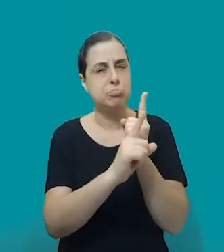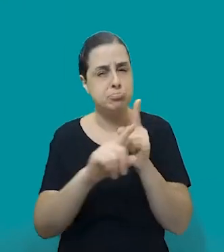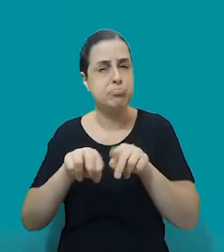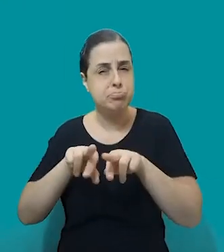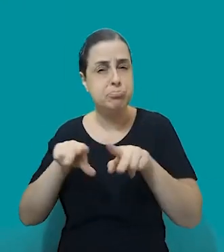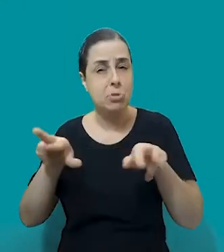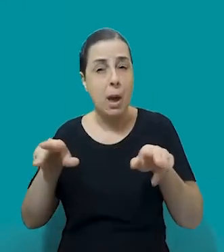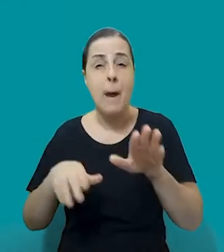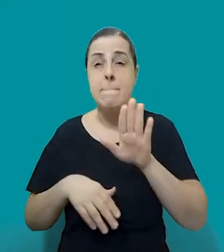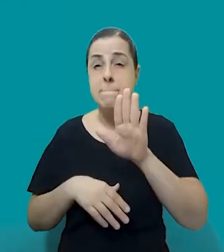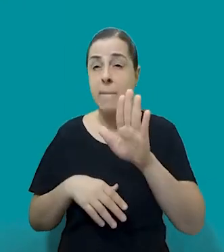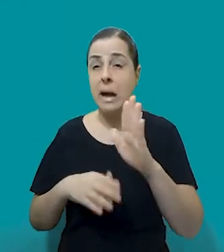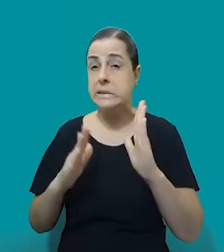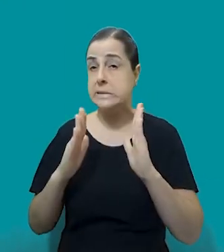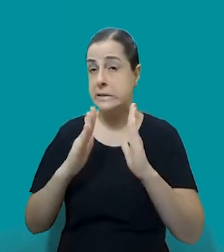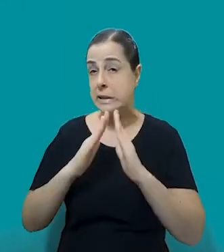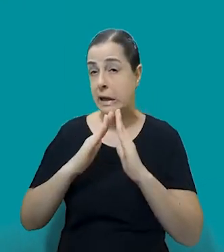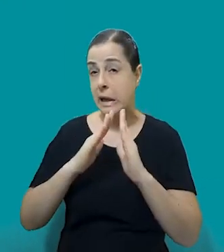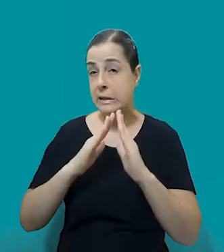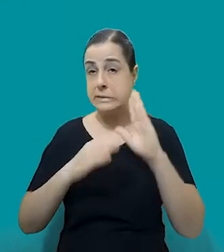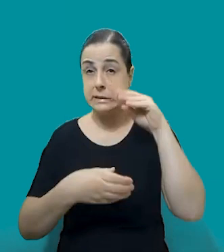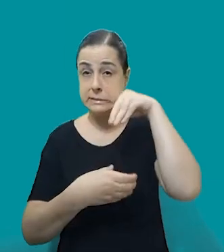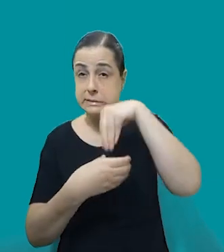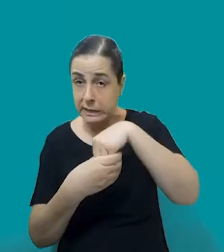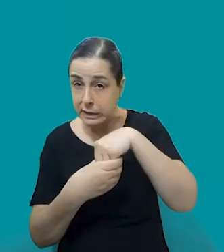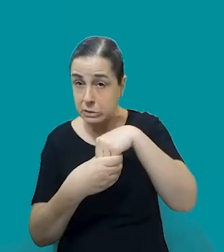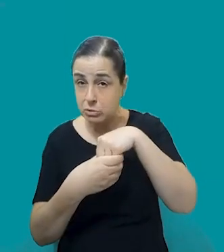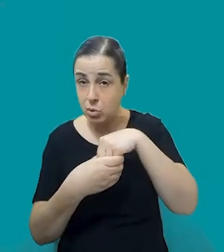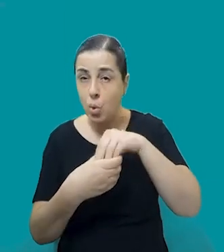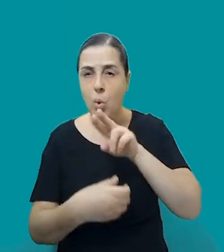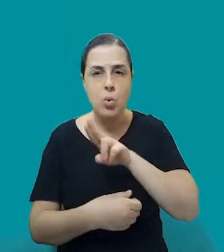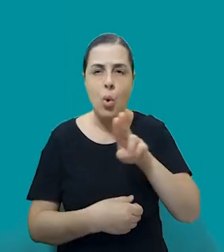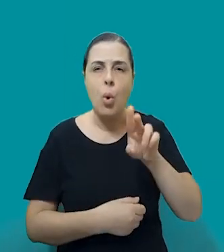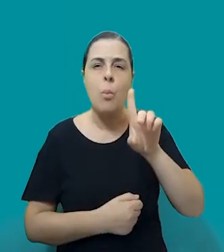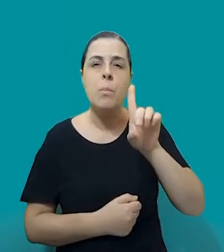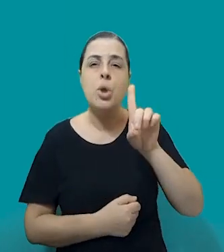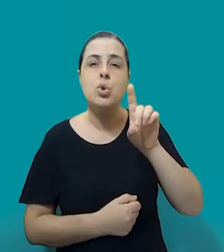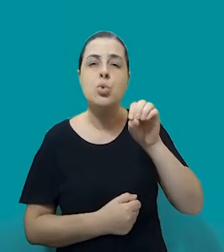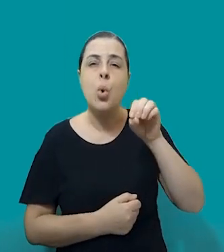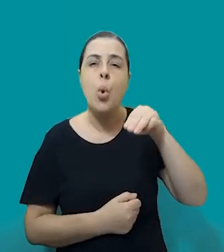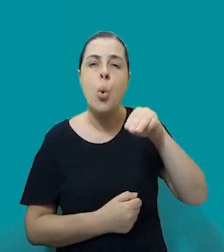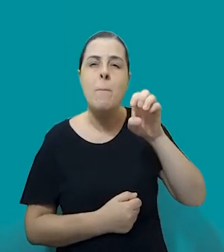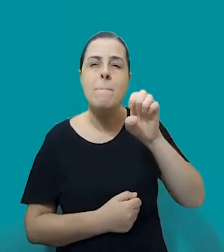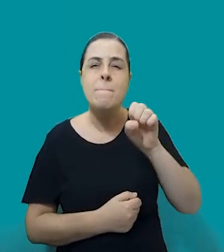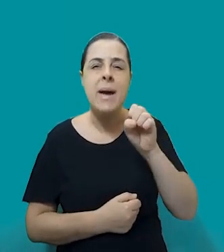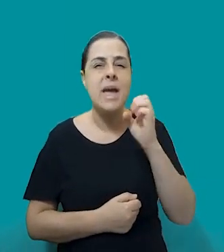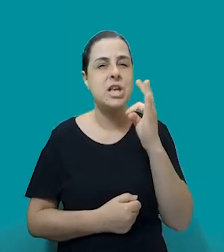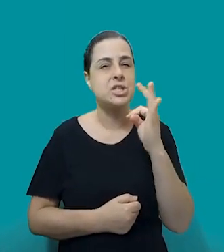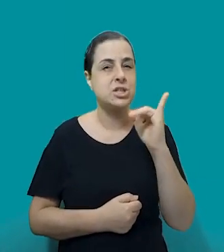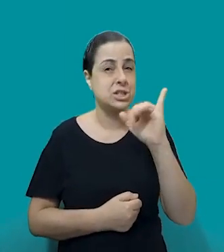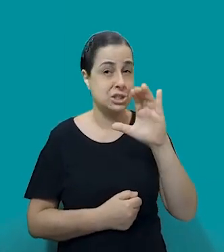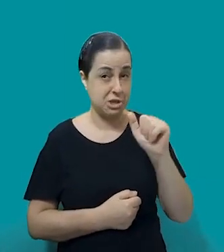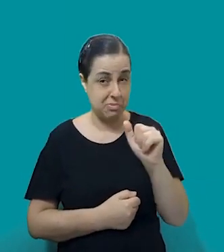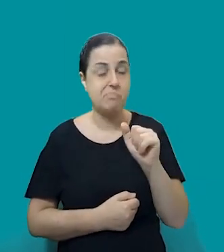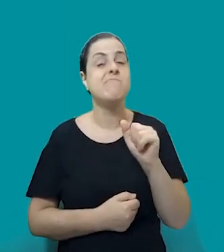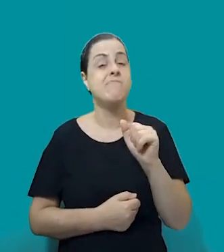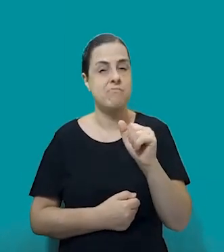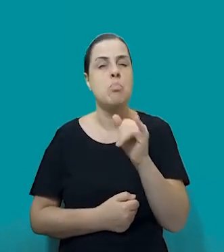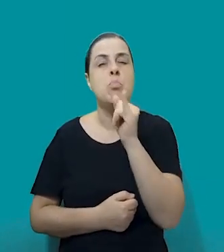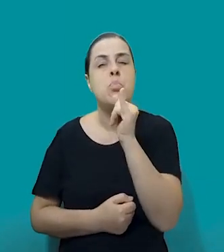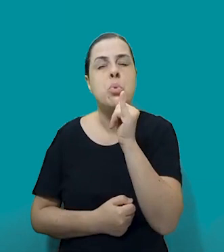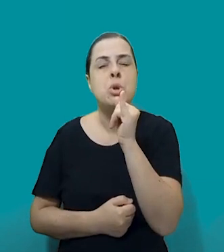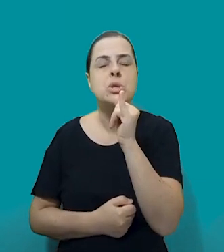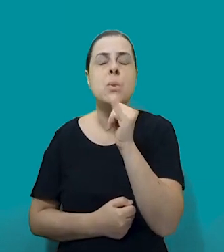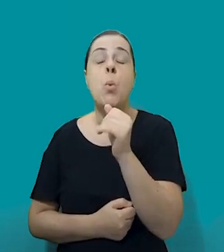de gênero doméstico, a gente tem identificado muito a violência processual, né? Então, em que alguns homens, por